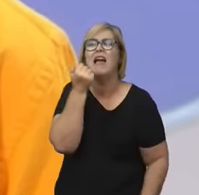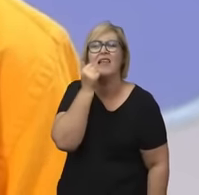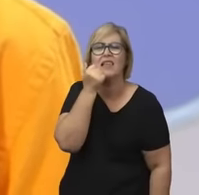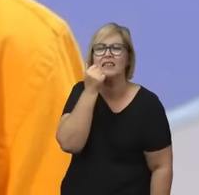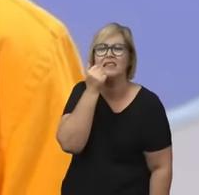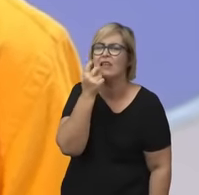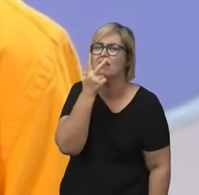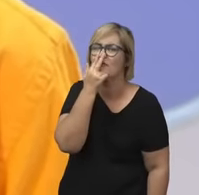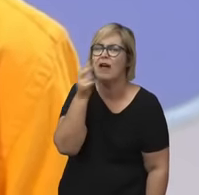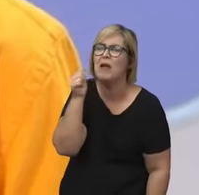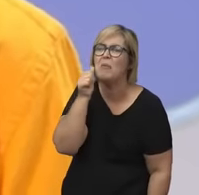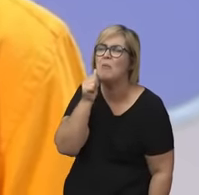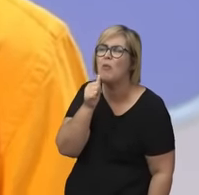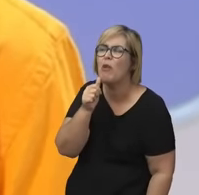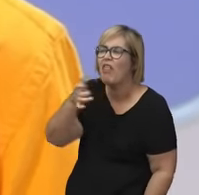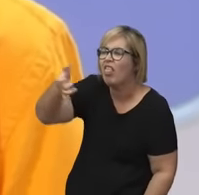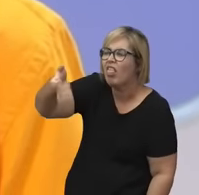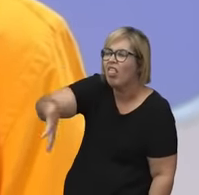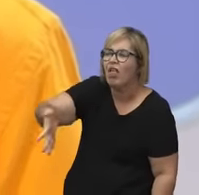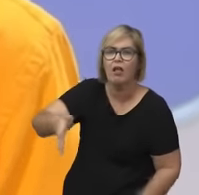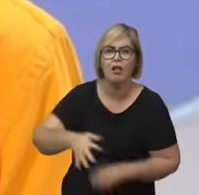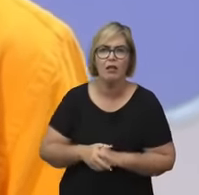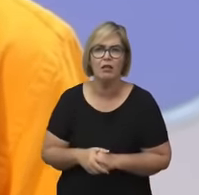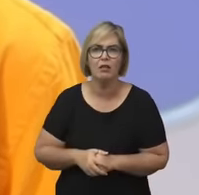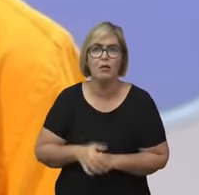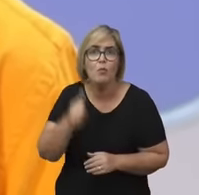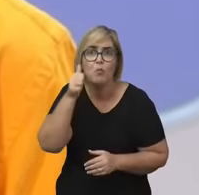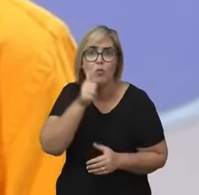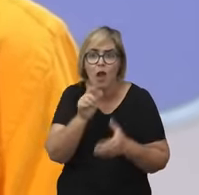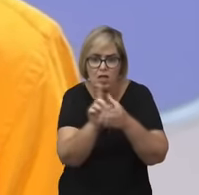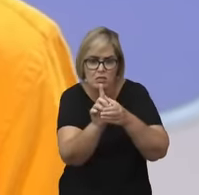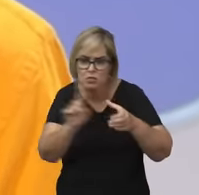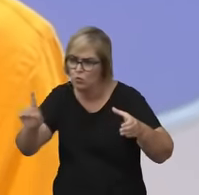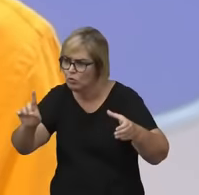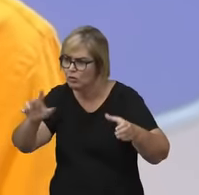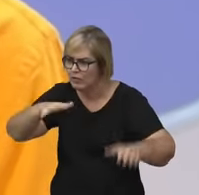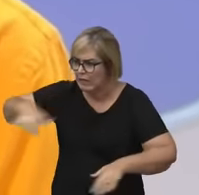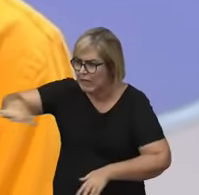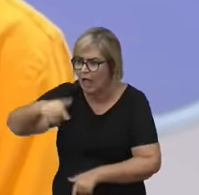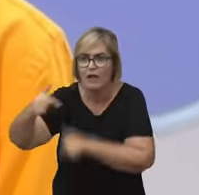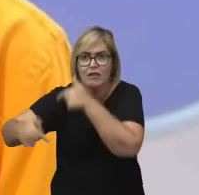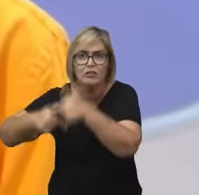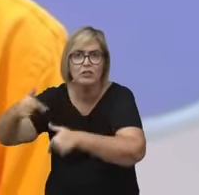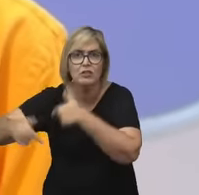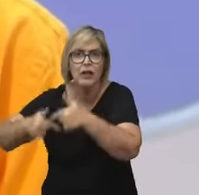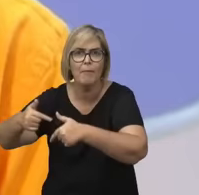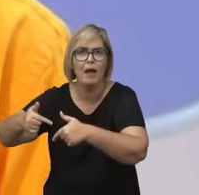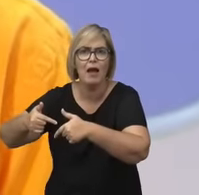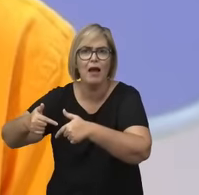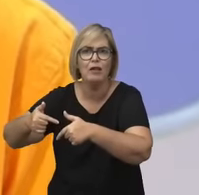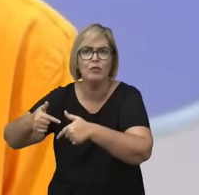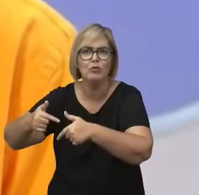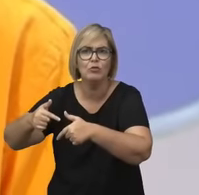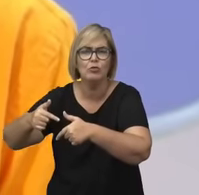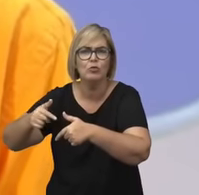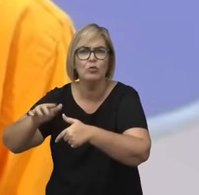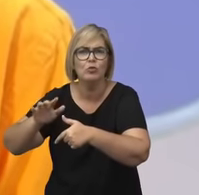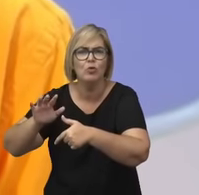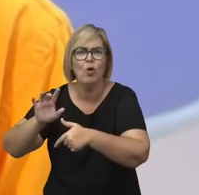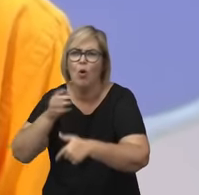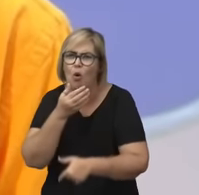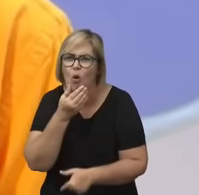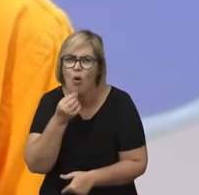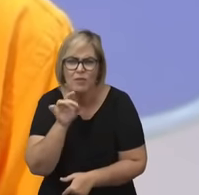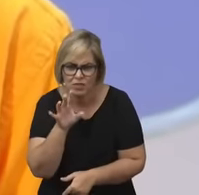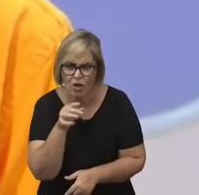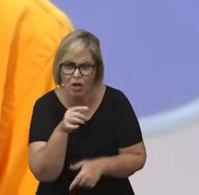mulheres, pela razão de que elas são excluídas dos cargos públicos, único fim a que os homens se aplicam. A